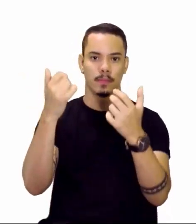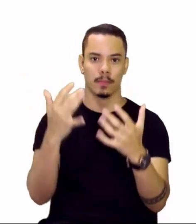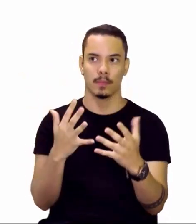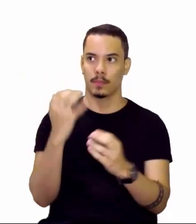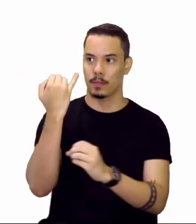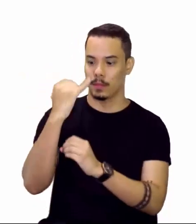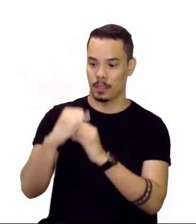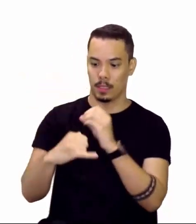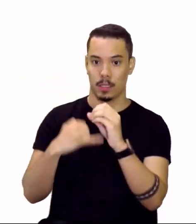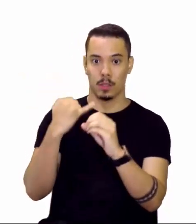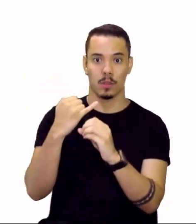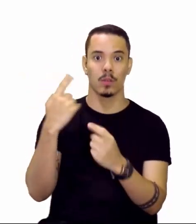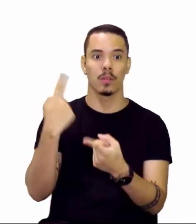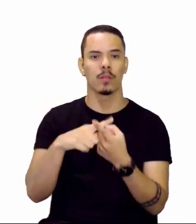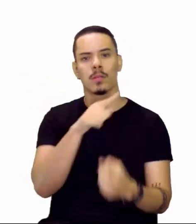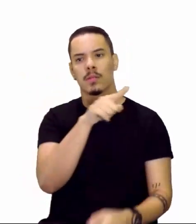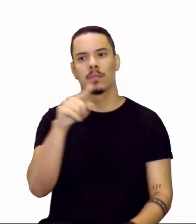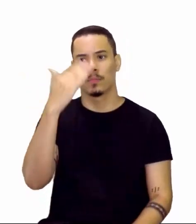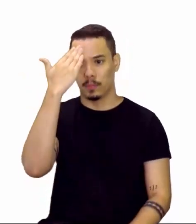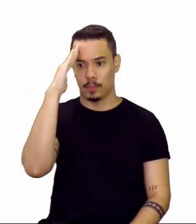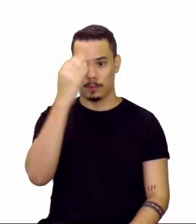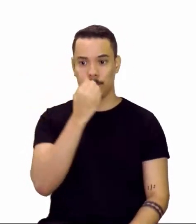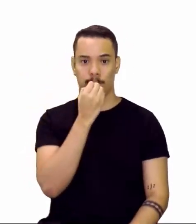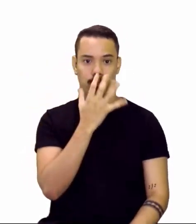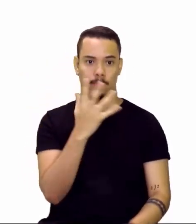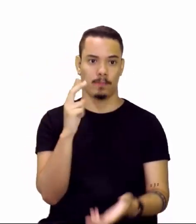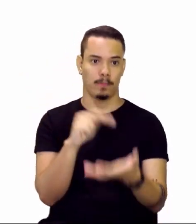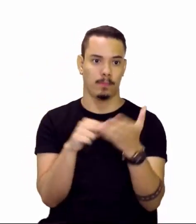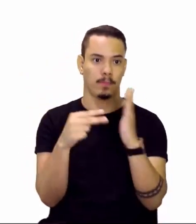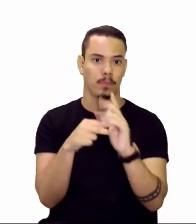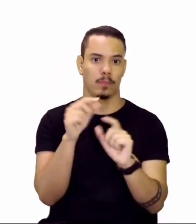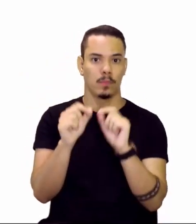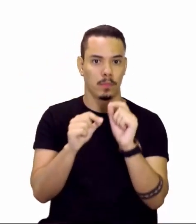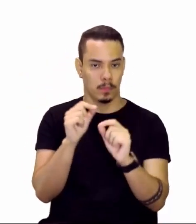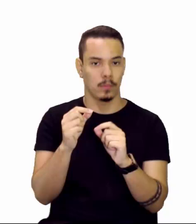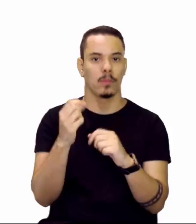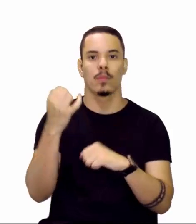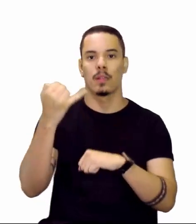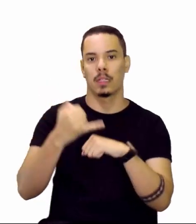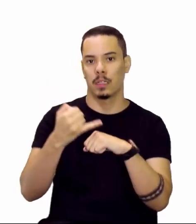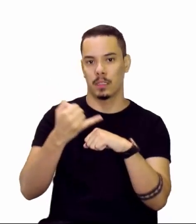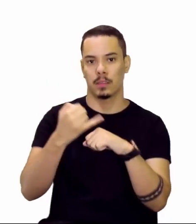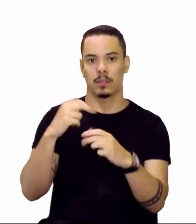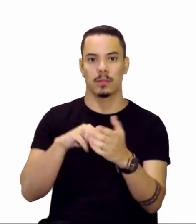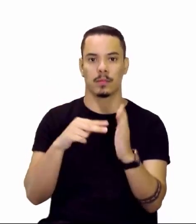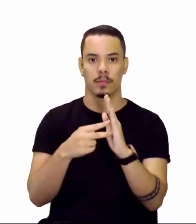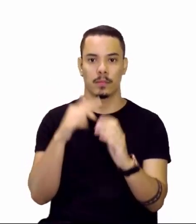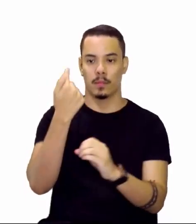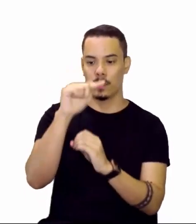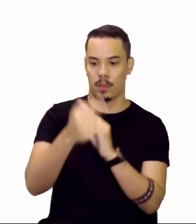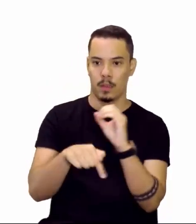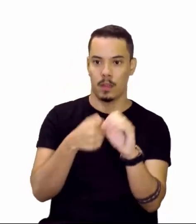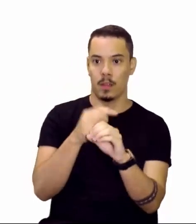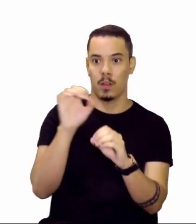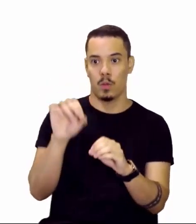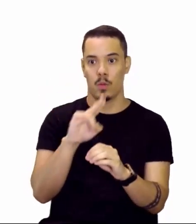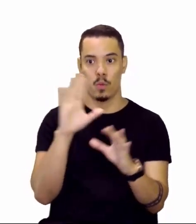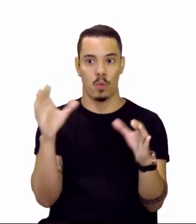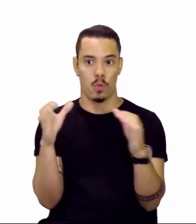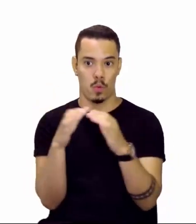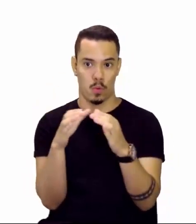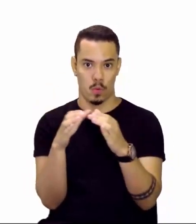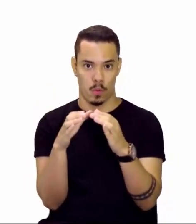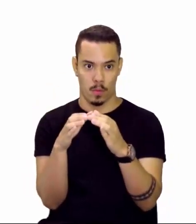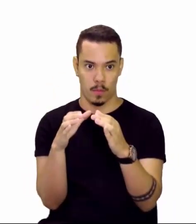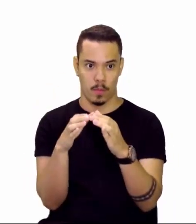íons. Para vocês entenderem bem, a gente diz que os íons são átomos ou grupos de átomos